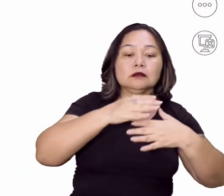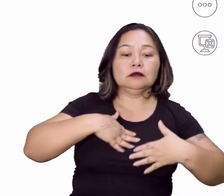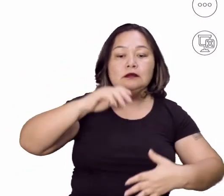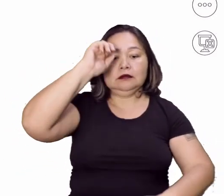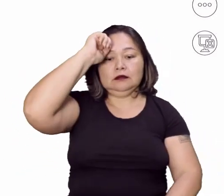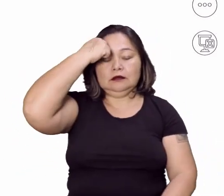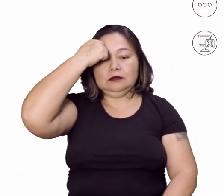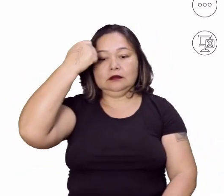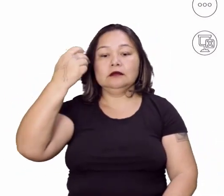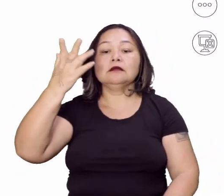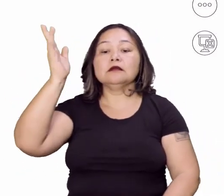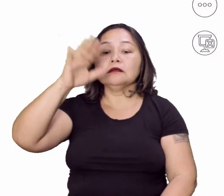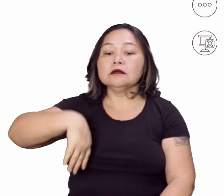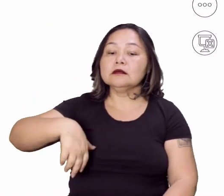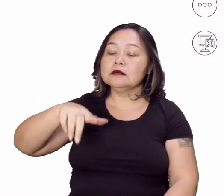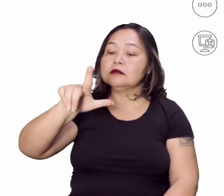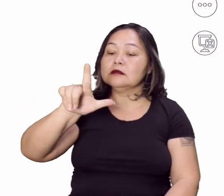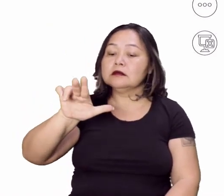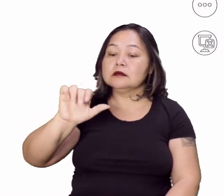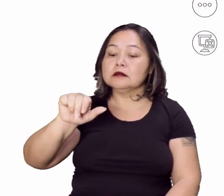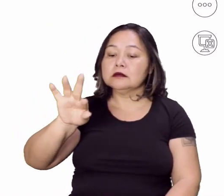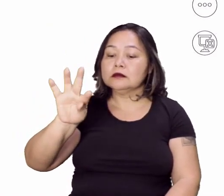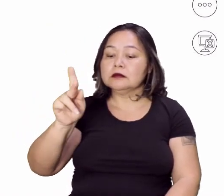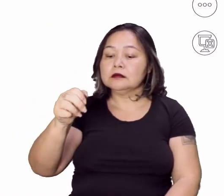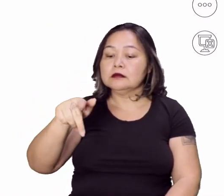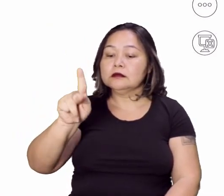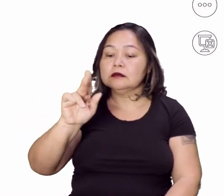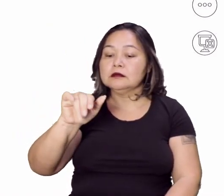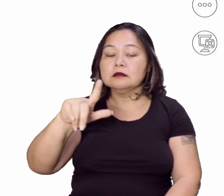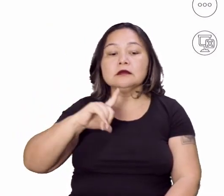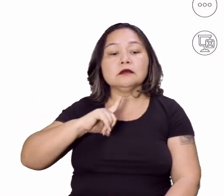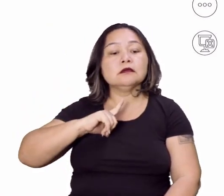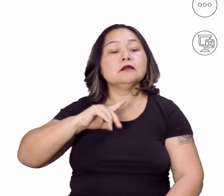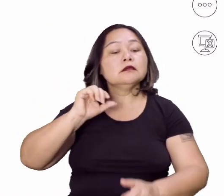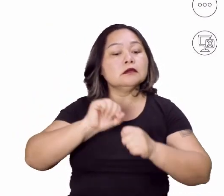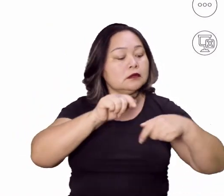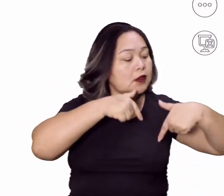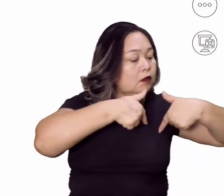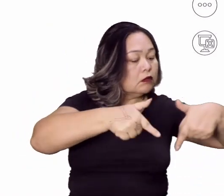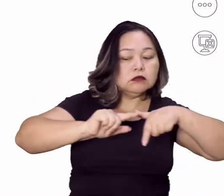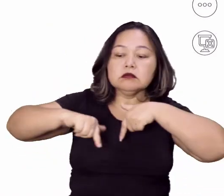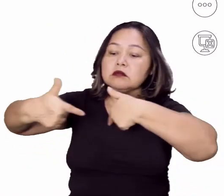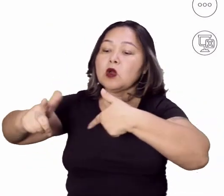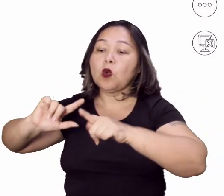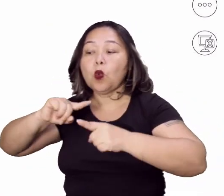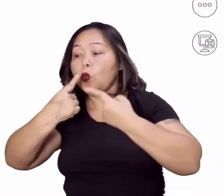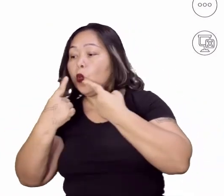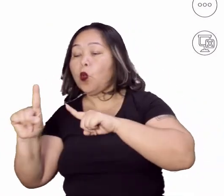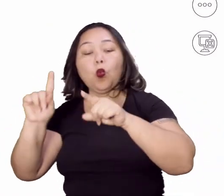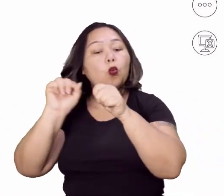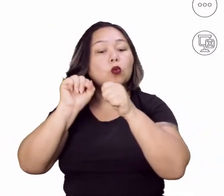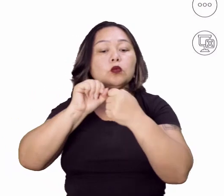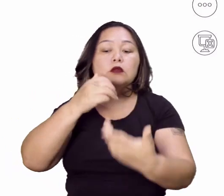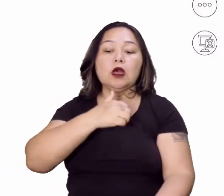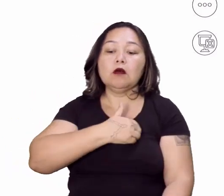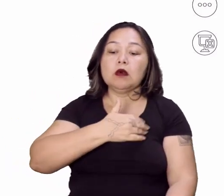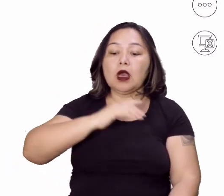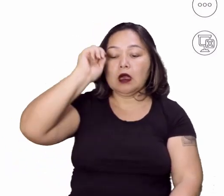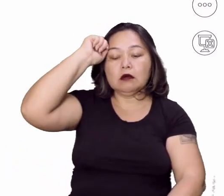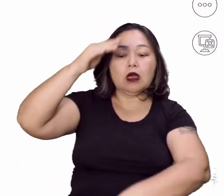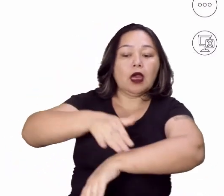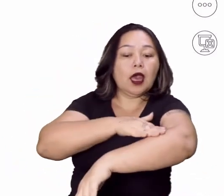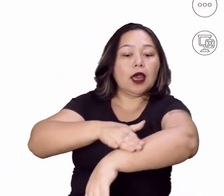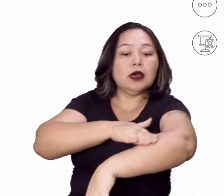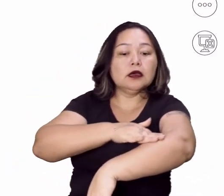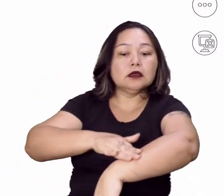entre os Panteras Negras e o Martin Luther King nas lutas contra o preconceito racial existente nos Estados